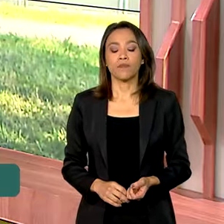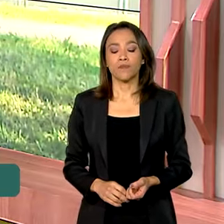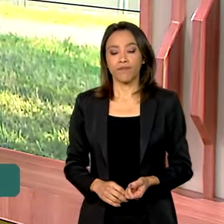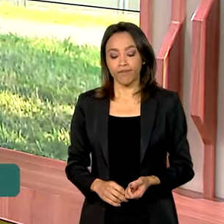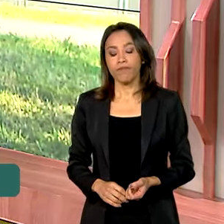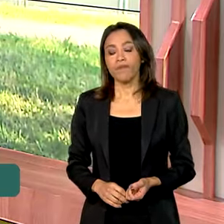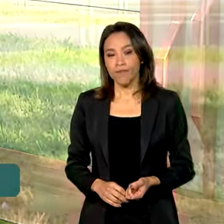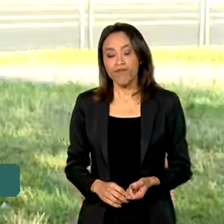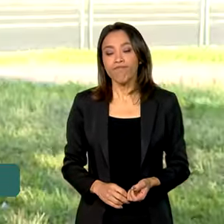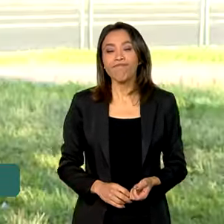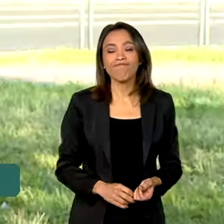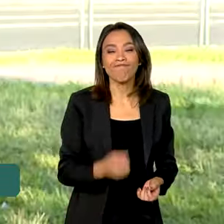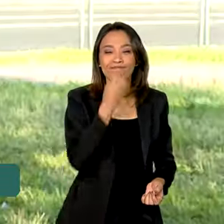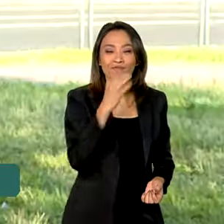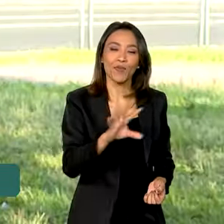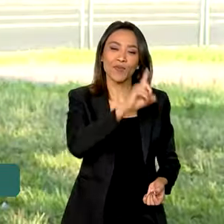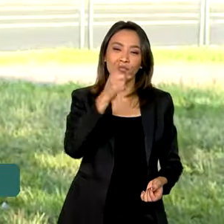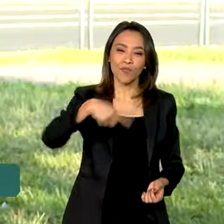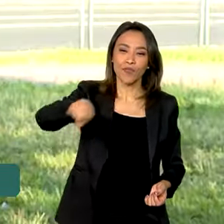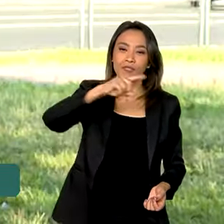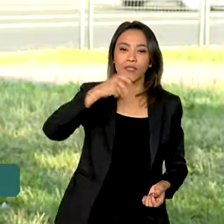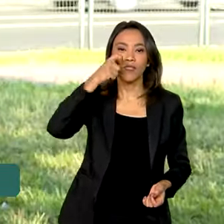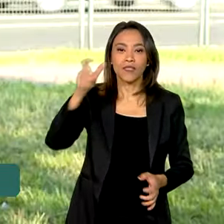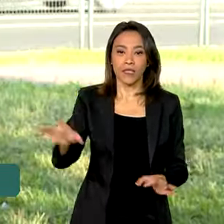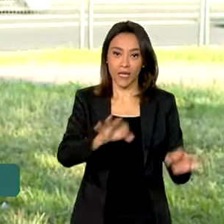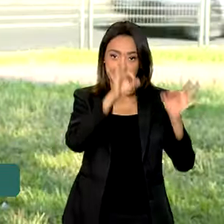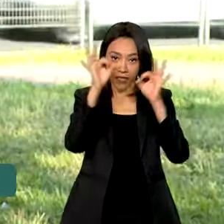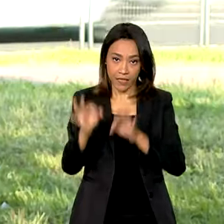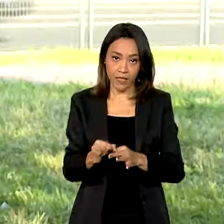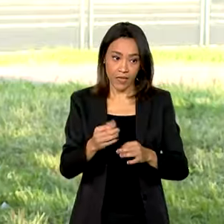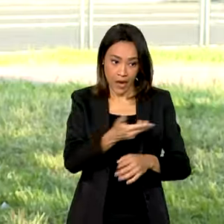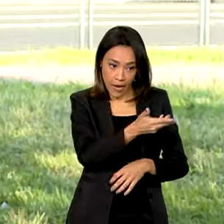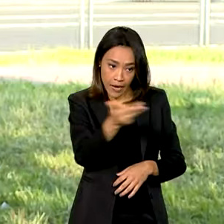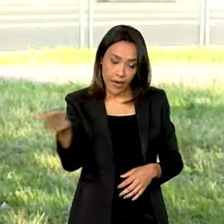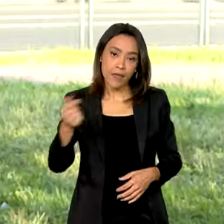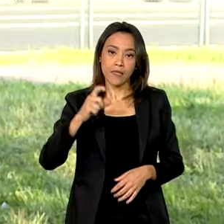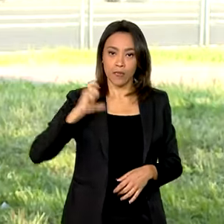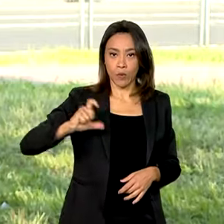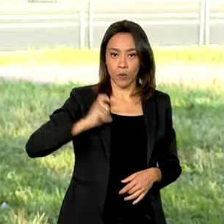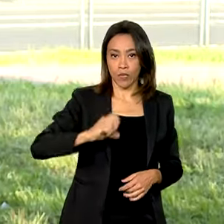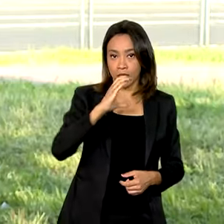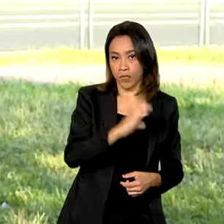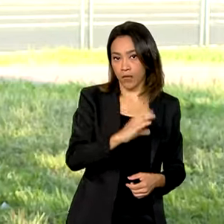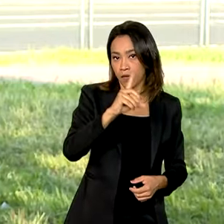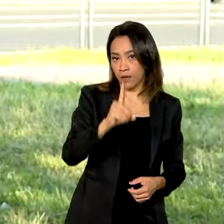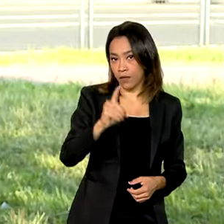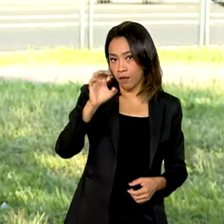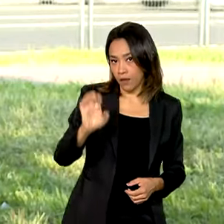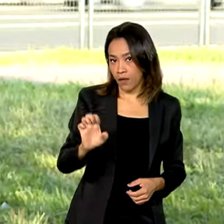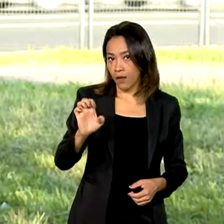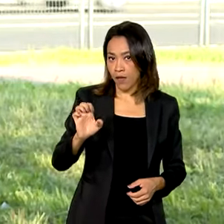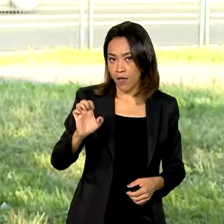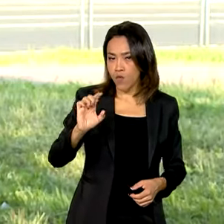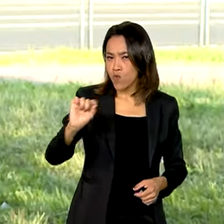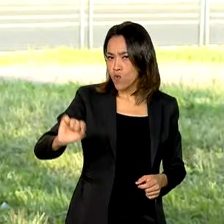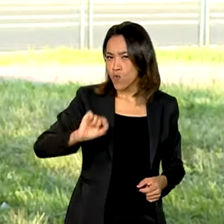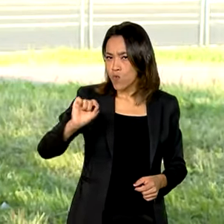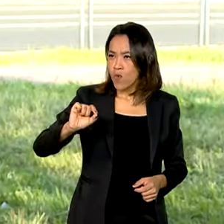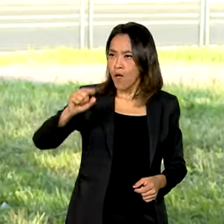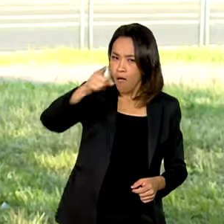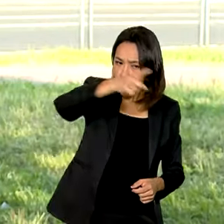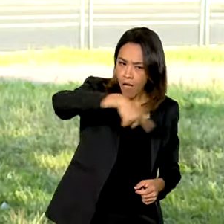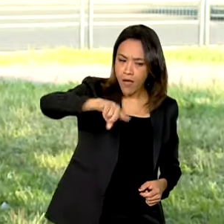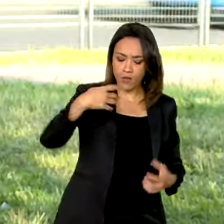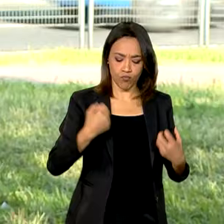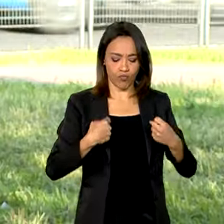Bom dia, Vanessa. a quem nos acompanha, esses motoristas de categorias C, D e E são aqueles que fazem a